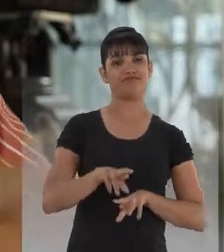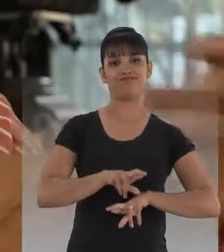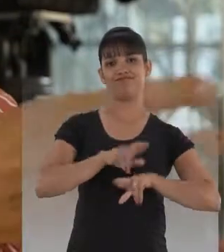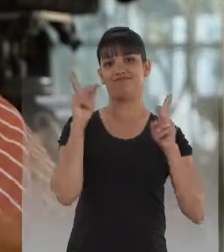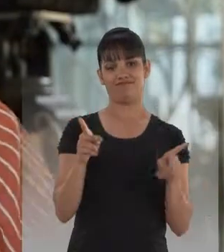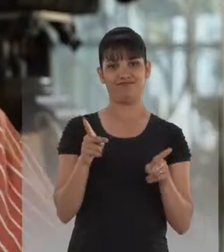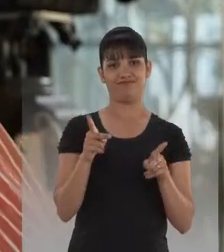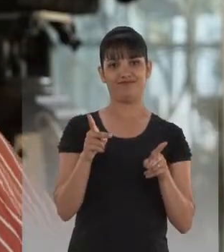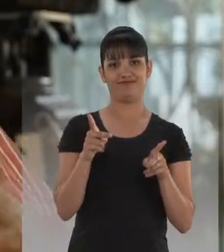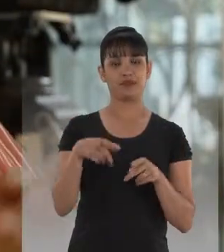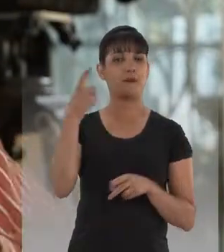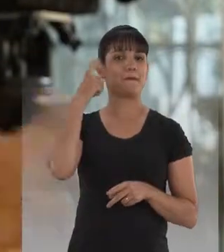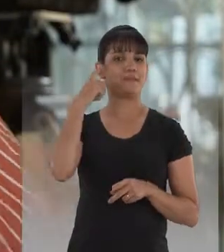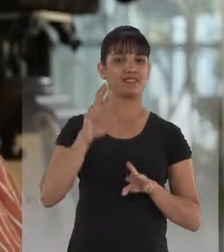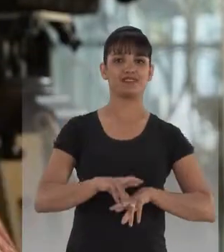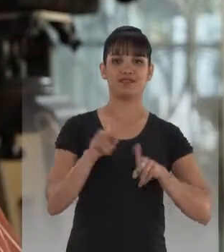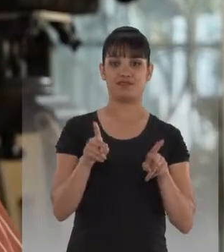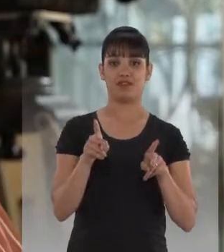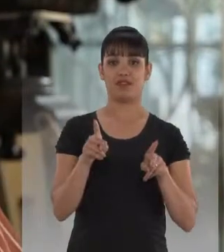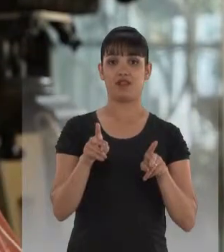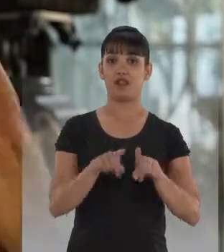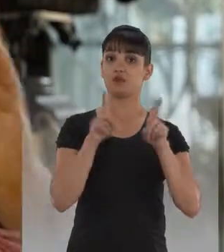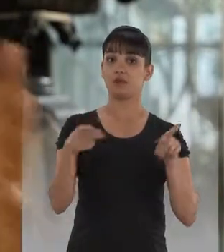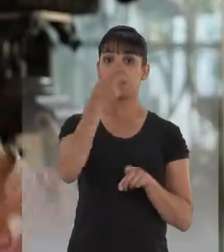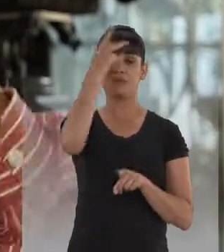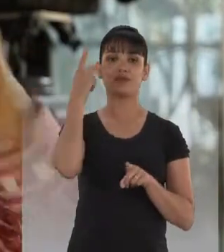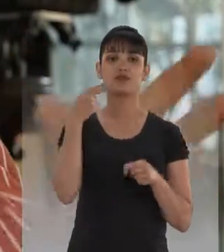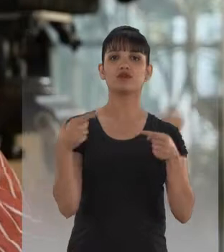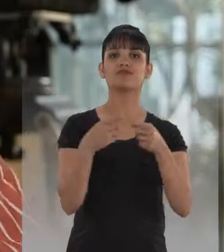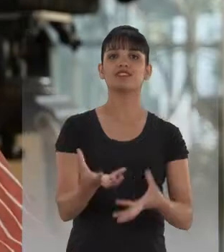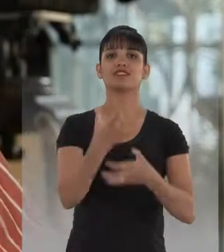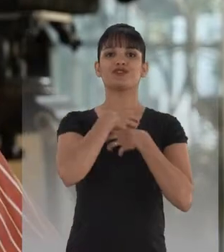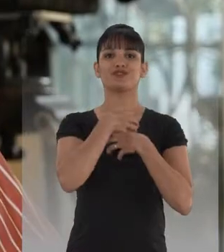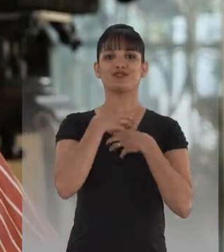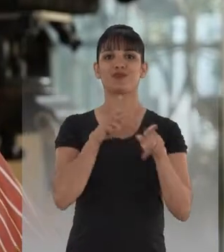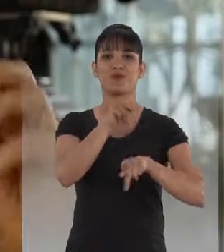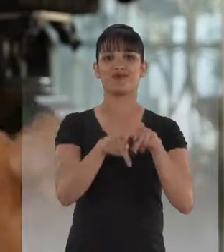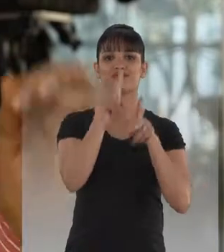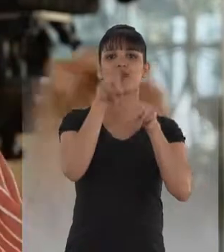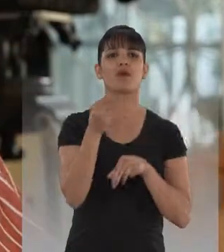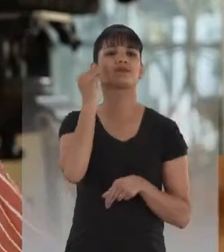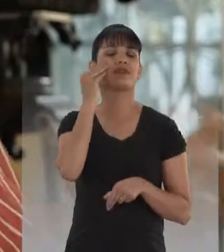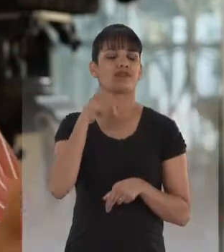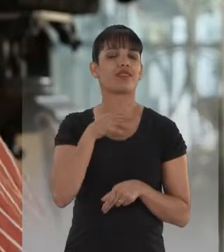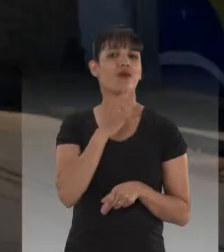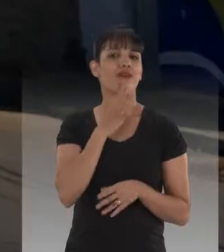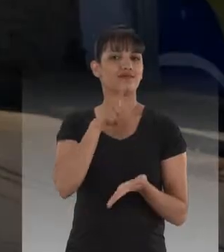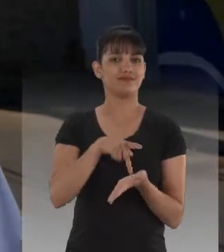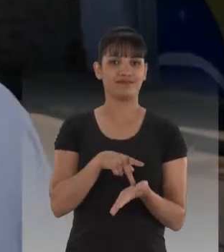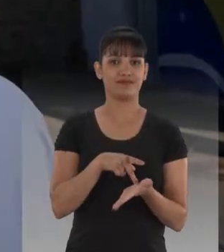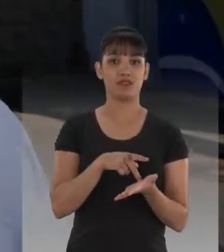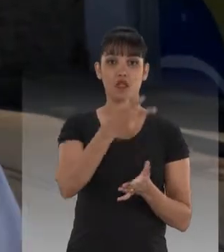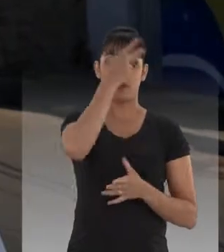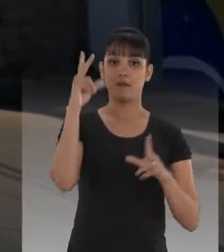financeiro, do ponto de vista de ter um meio de vida. Mas a pessoa que se identificou com a sua comunidade, que viveu cada momento delas.